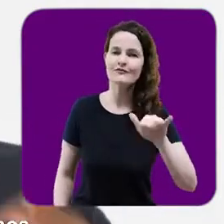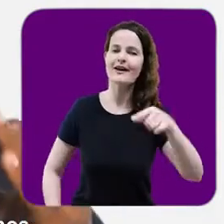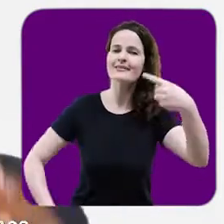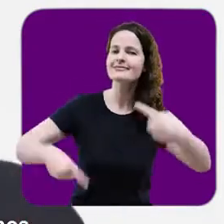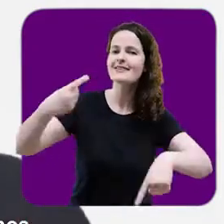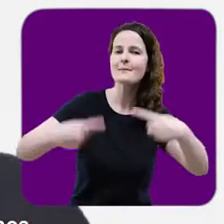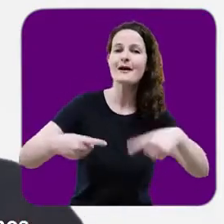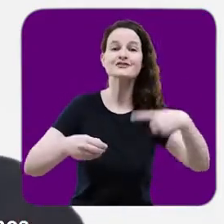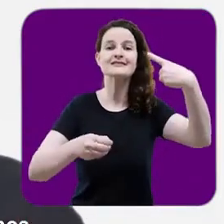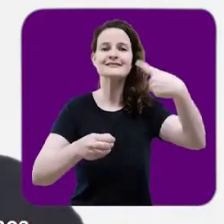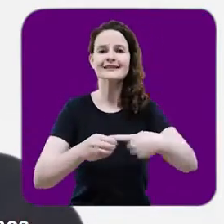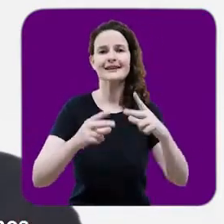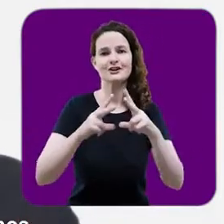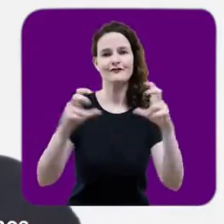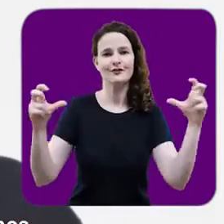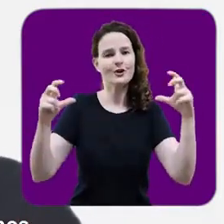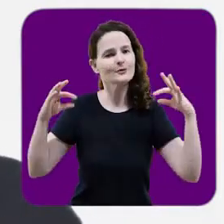o debate sobre a Florianópolis que queremos. E aí Vamos